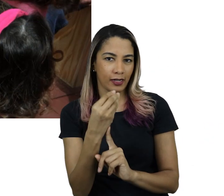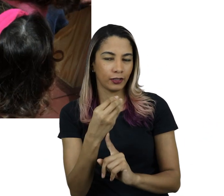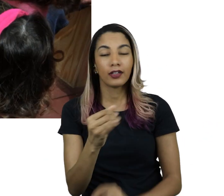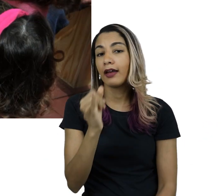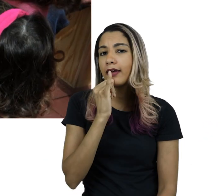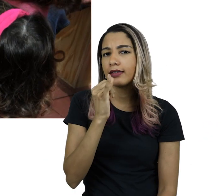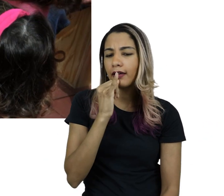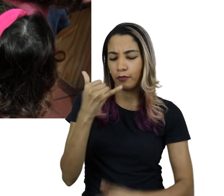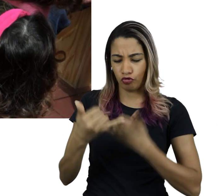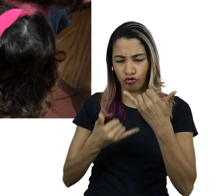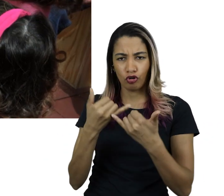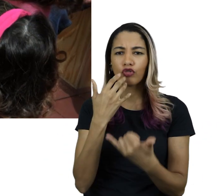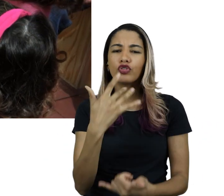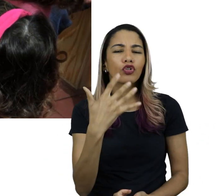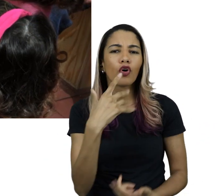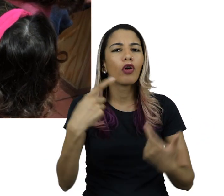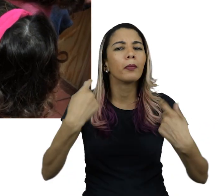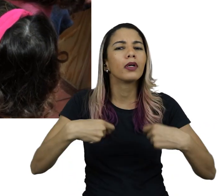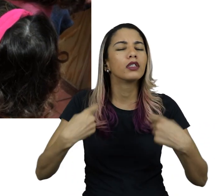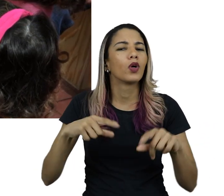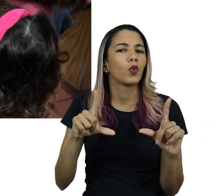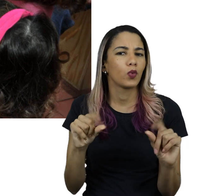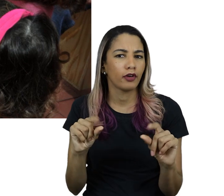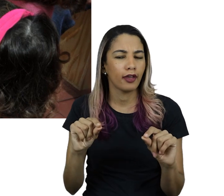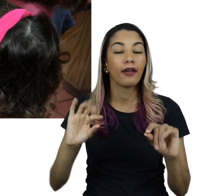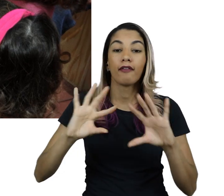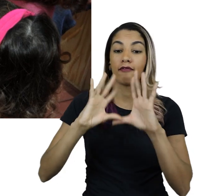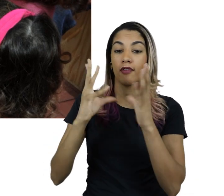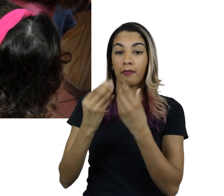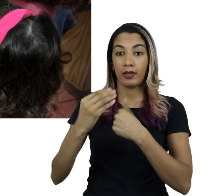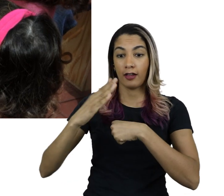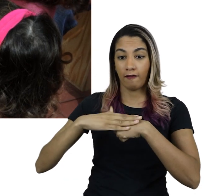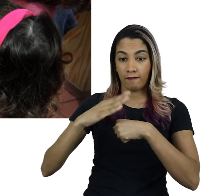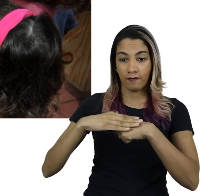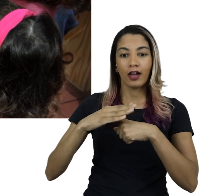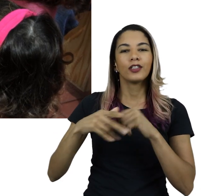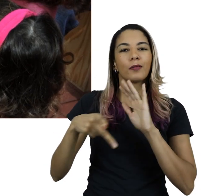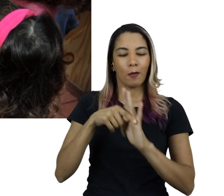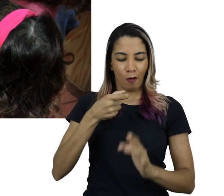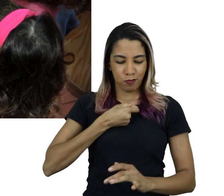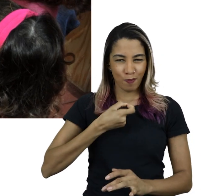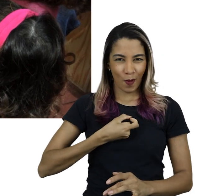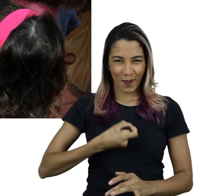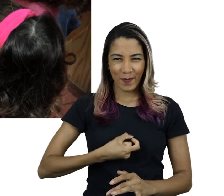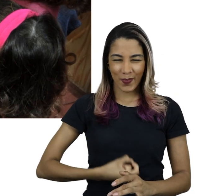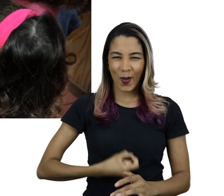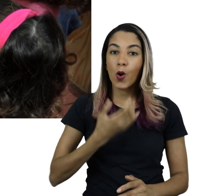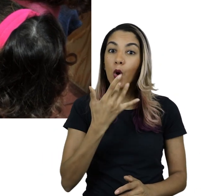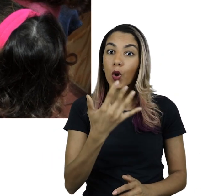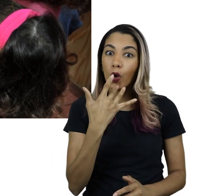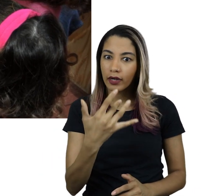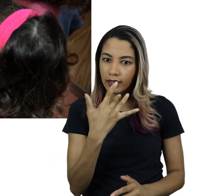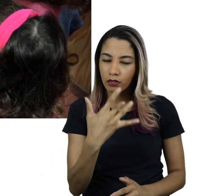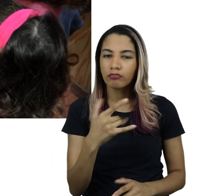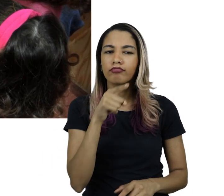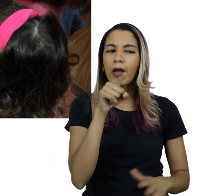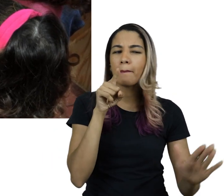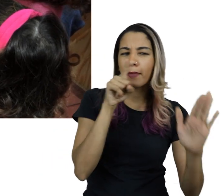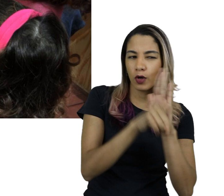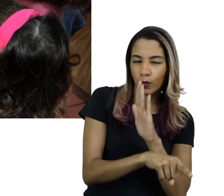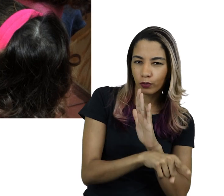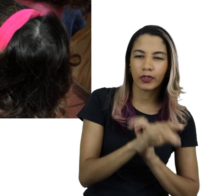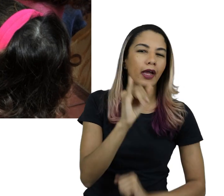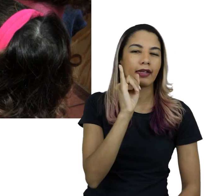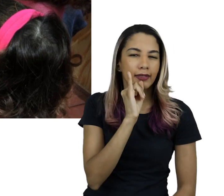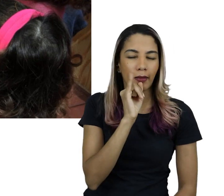Por exemplo, no jogo das cores, as famílias eram convidadas a depositar botões coloridos correspondentes